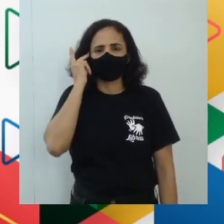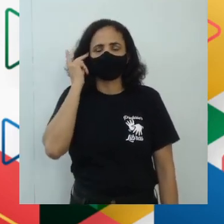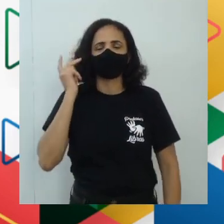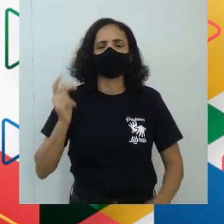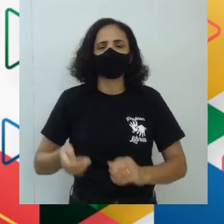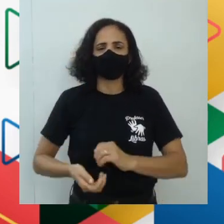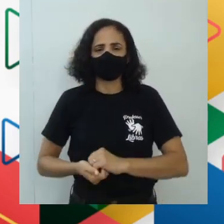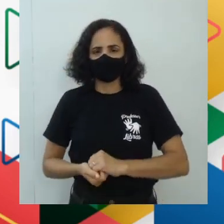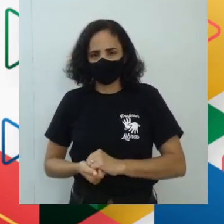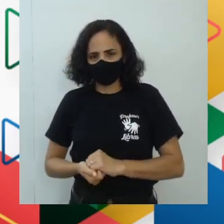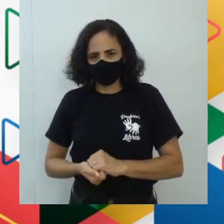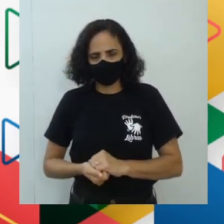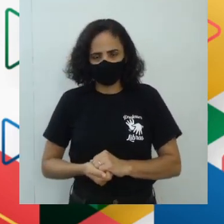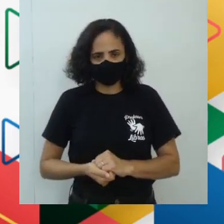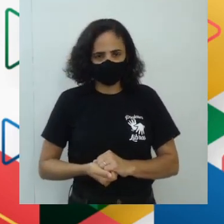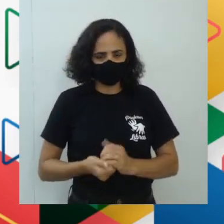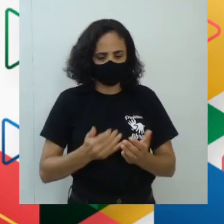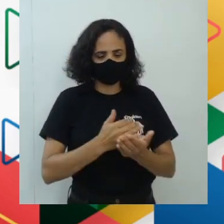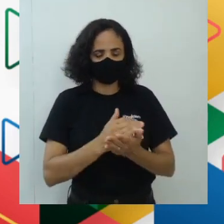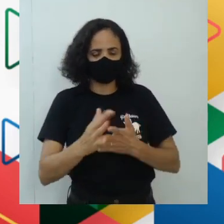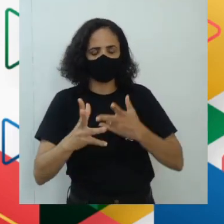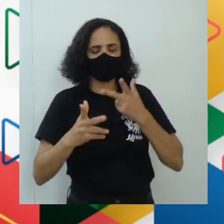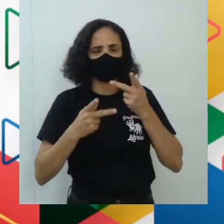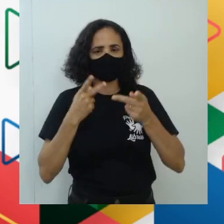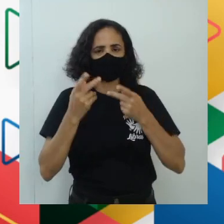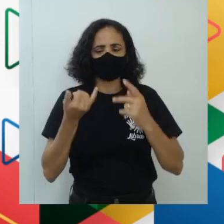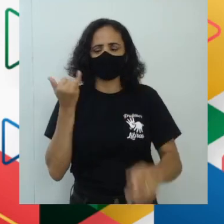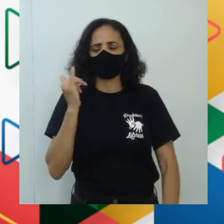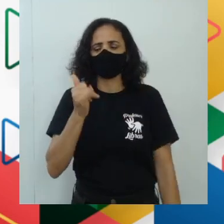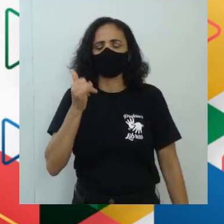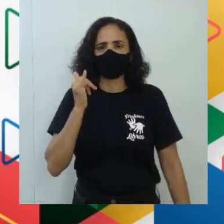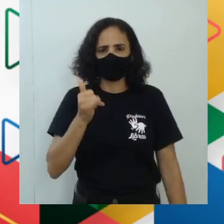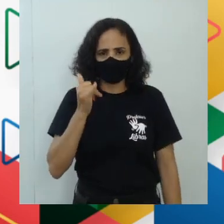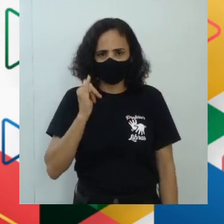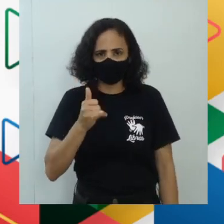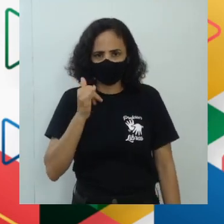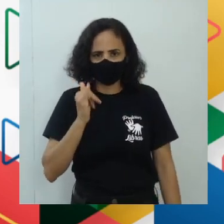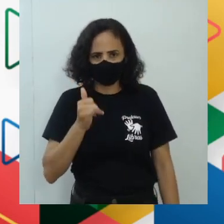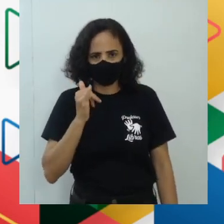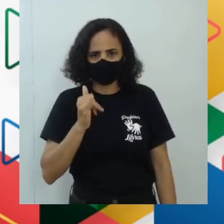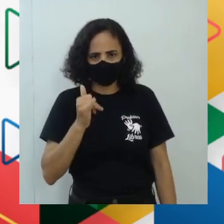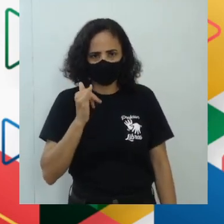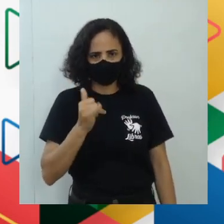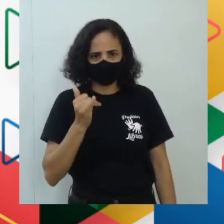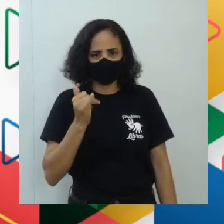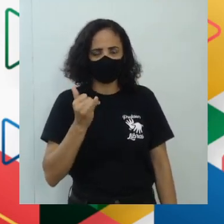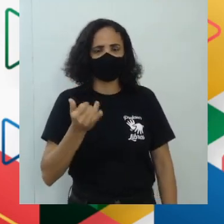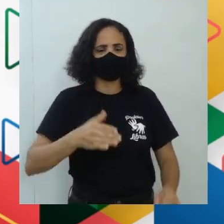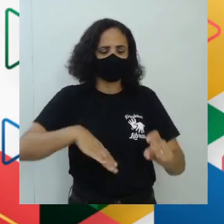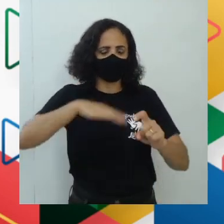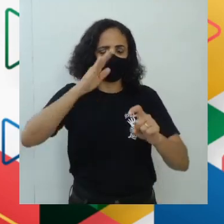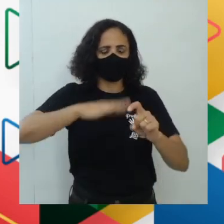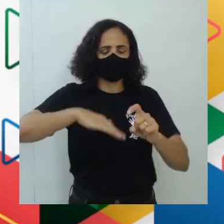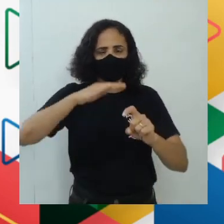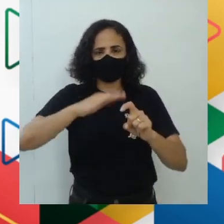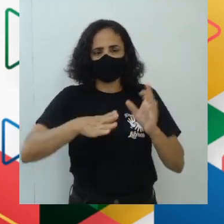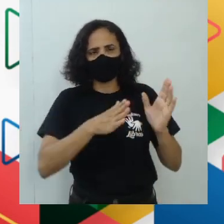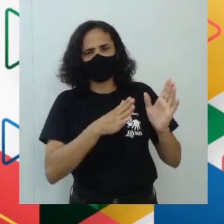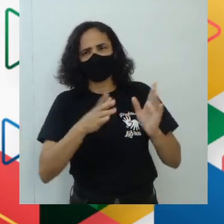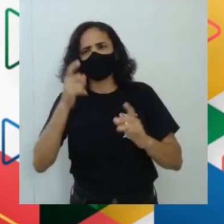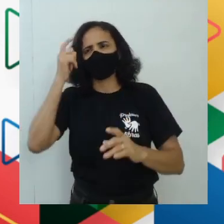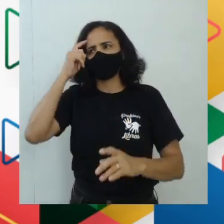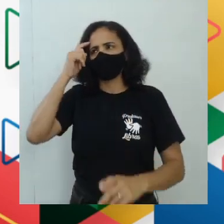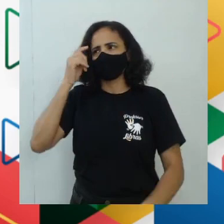daquilo de narrativas, e essas narrativas, elas têm objetivos bem definidos,